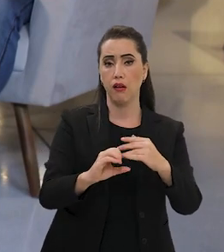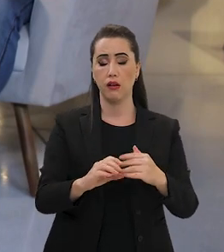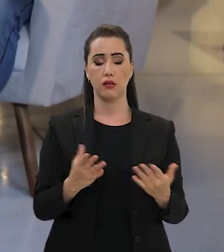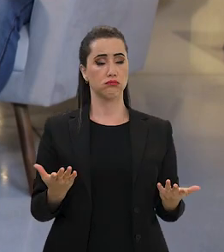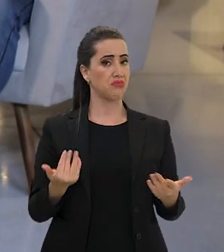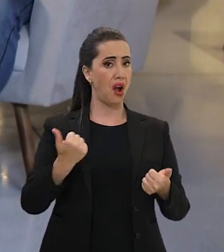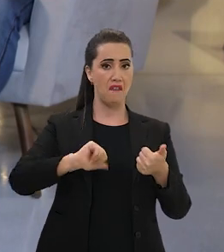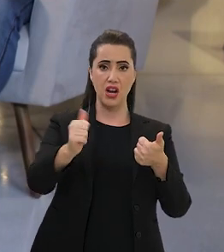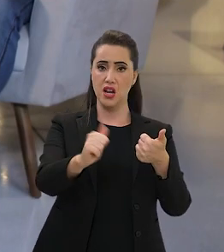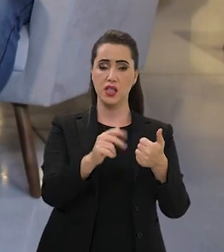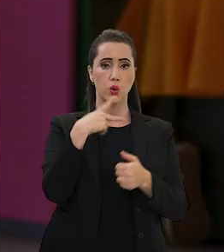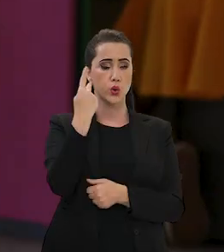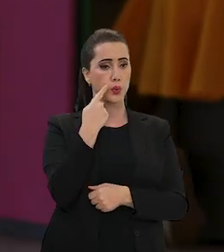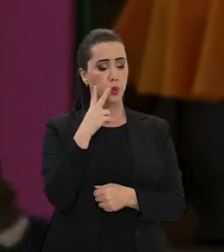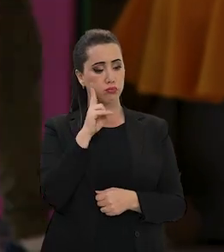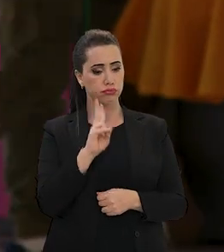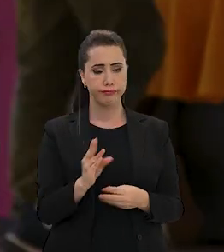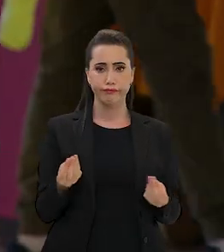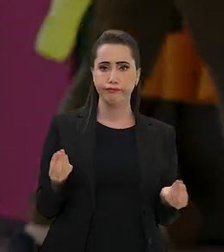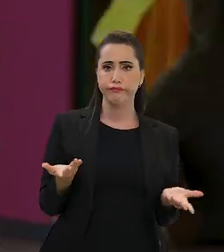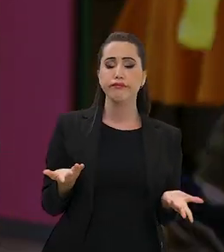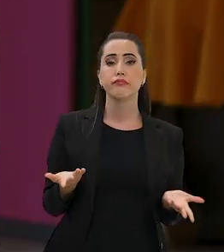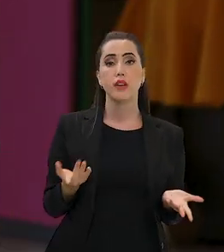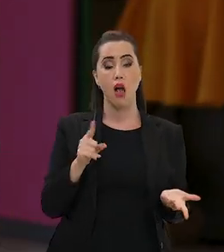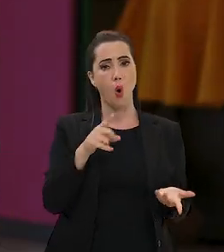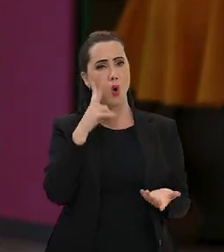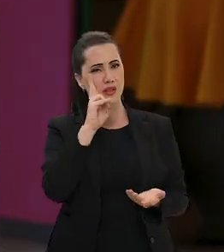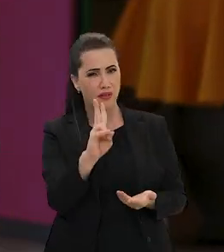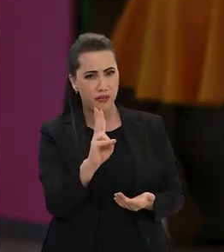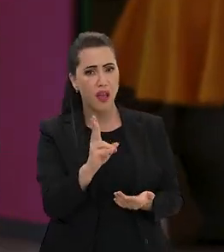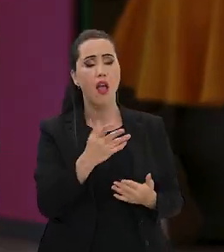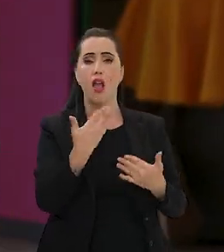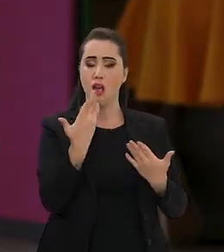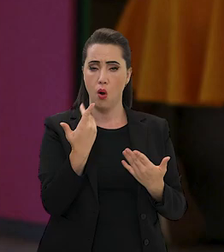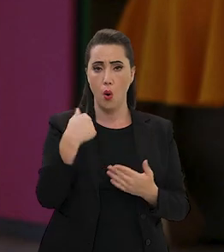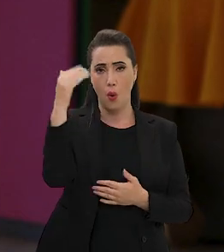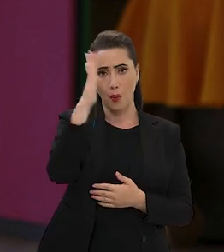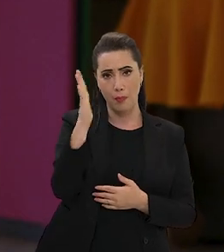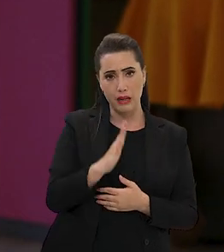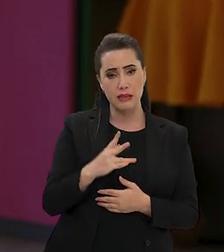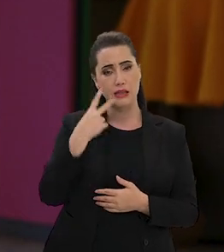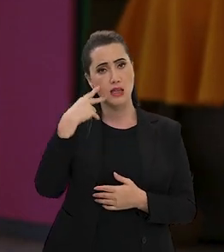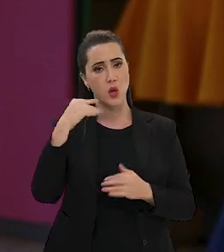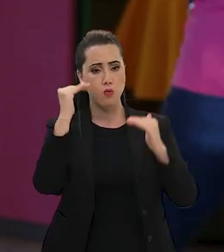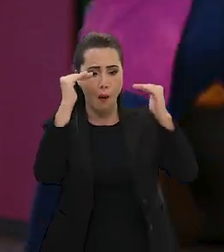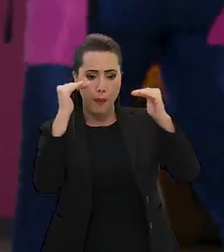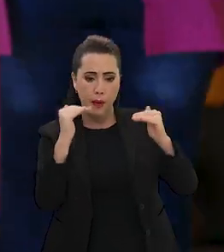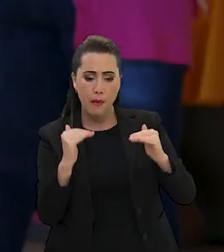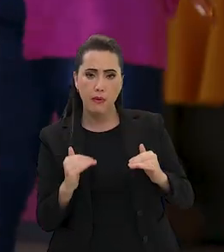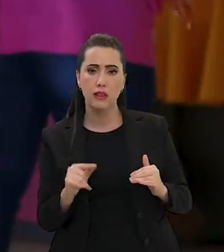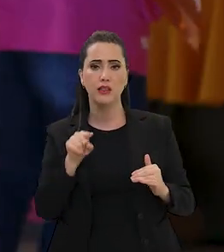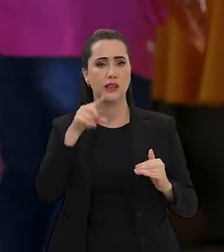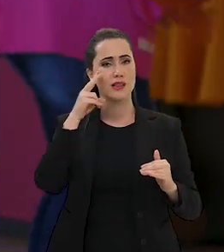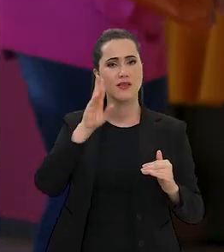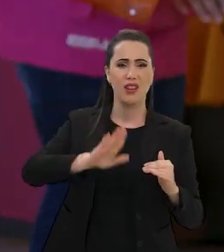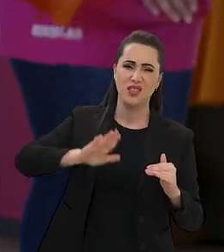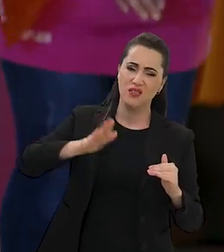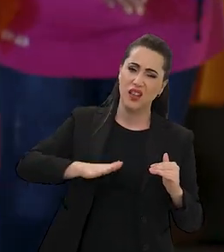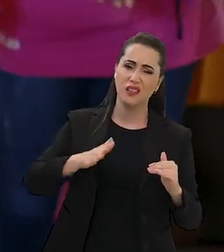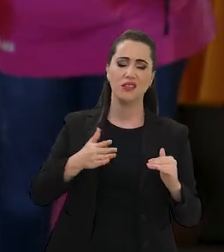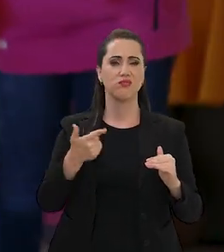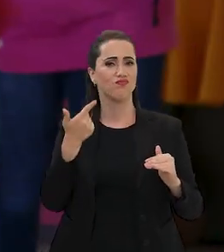avaliação de política pública. Então, quando você olha os resultados do Brasil, você vê que, em muitos casos, não melhoraram e alguns